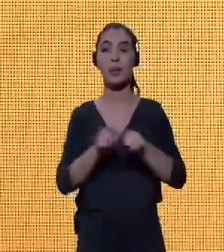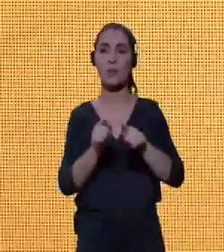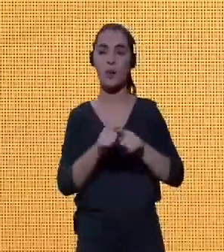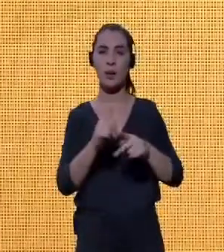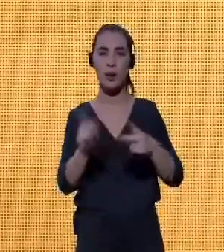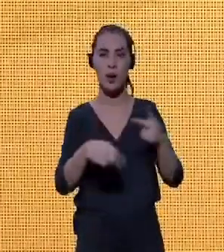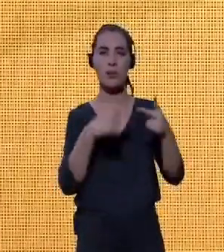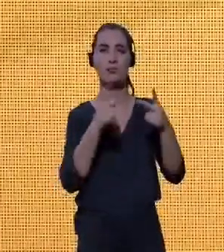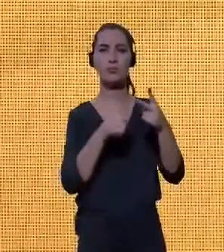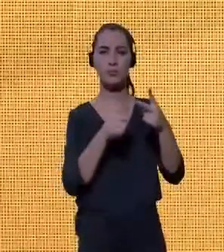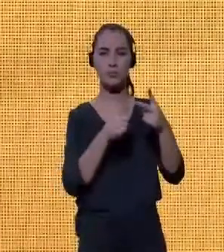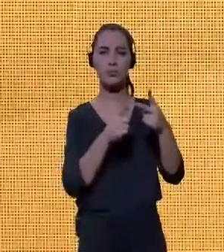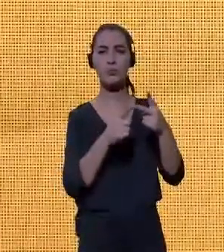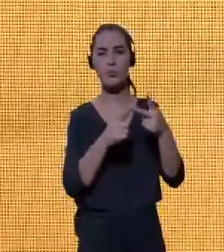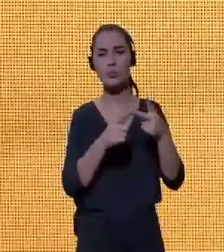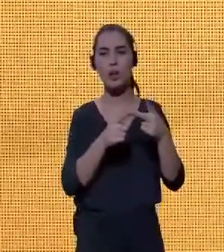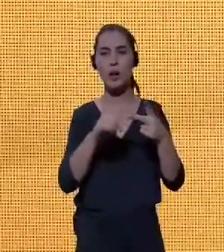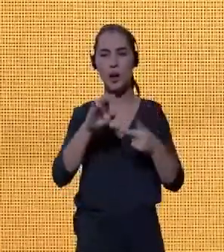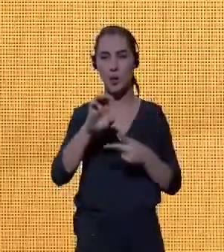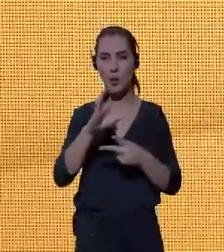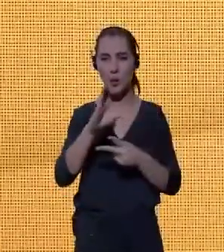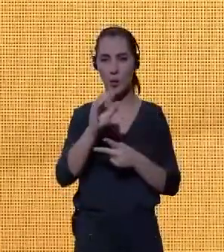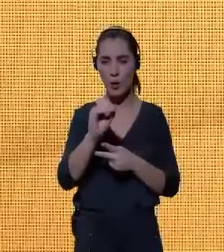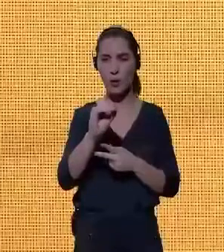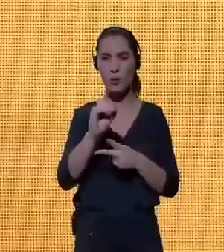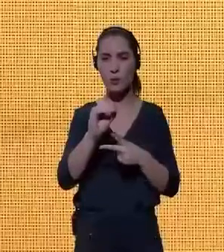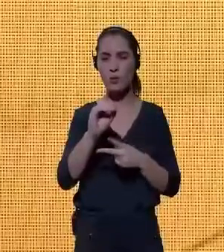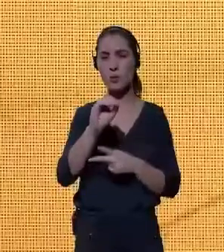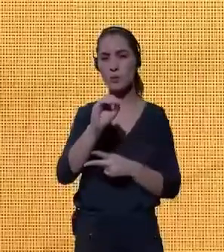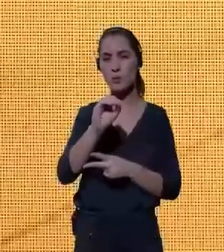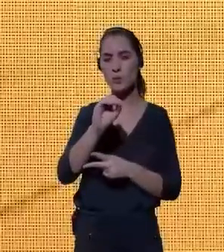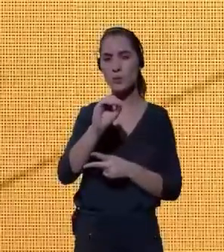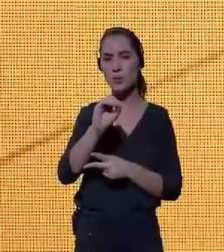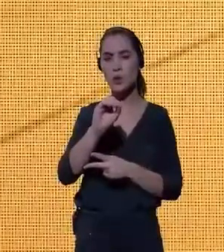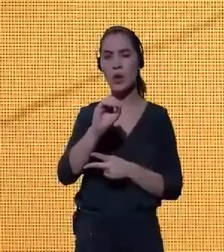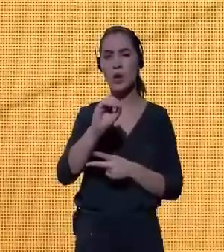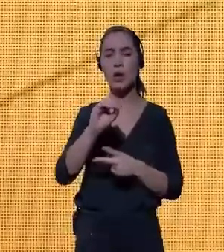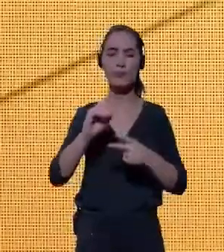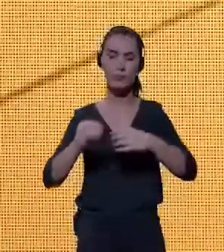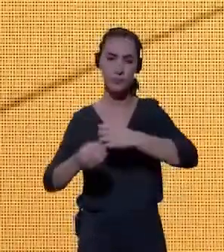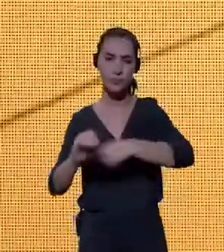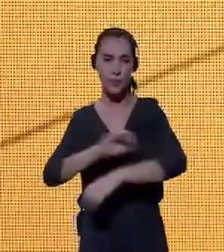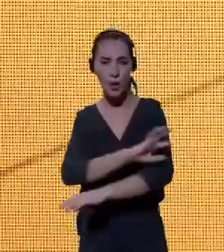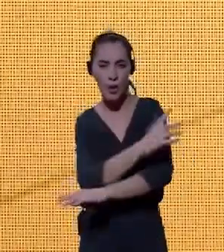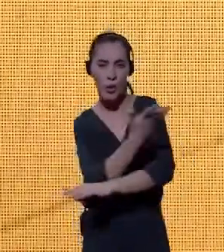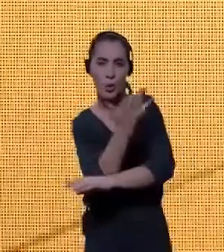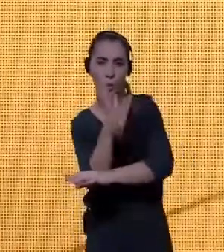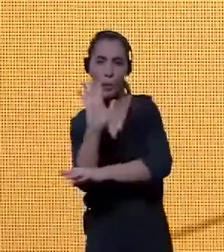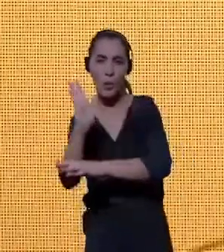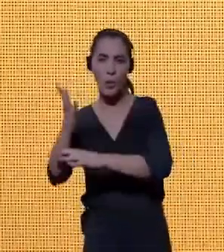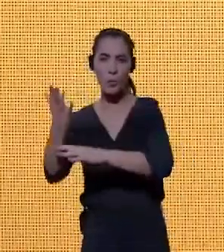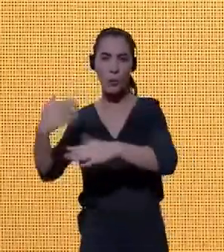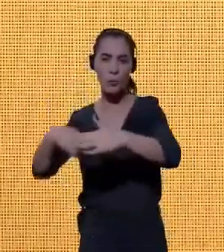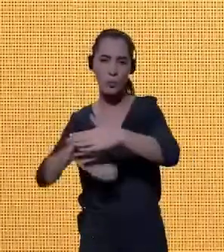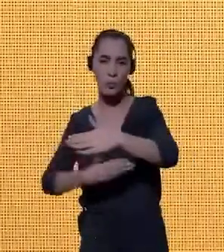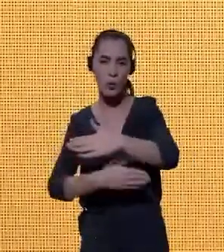trata do ecossistema de inovação em bioeconomia e também para a nossa Amazônia. Essa é uma